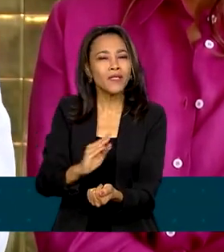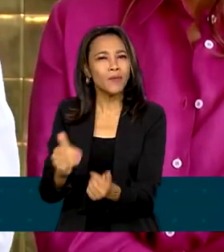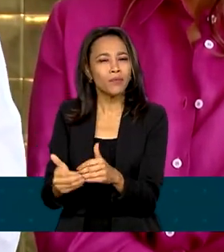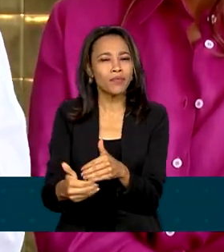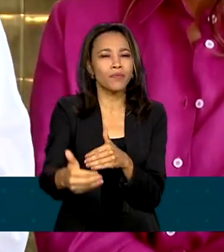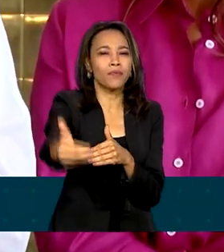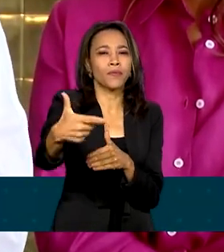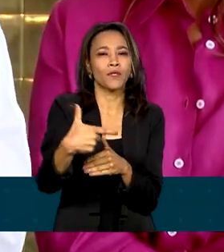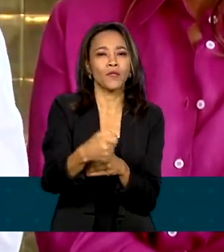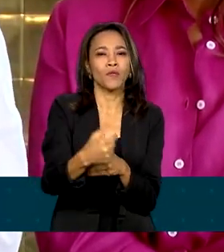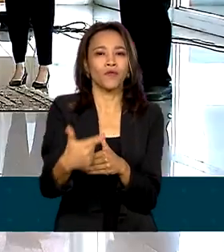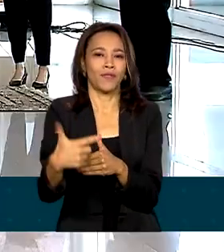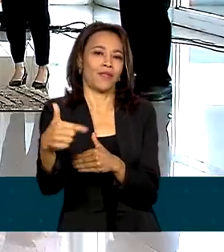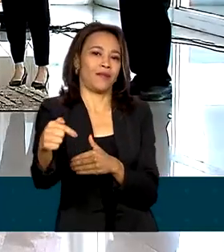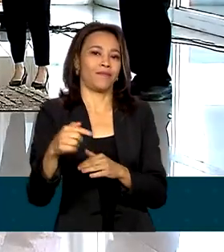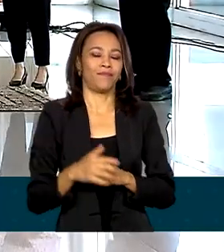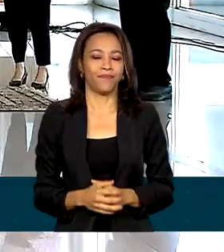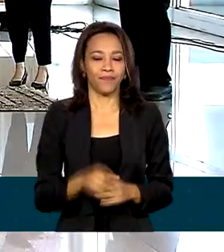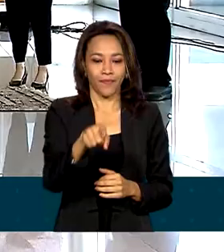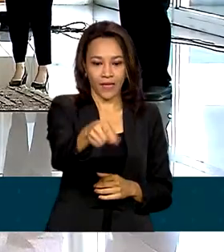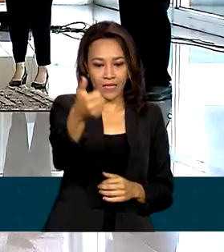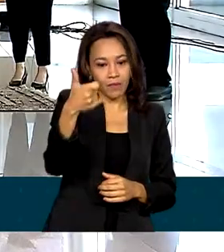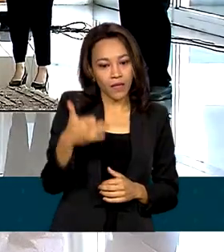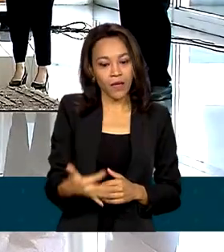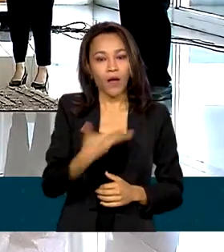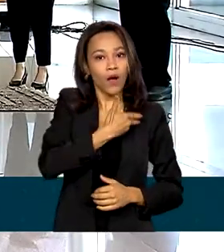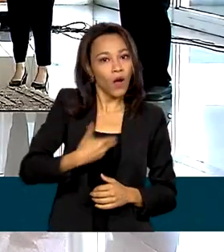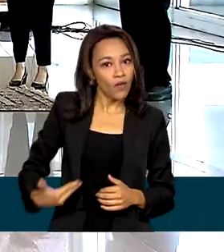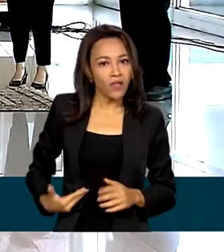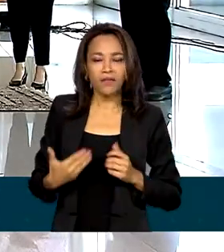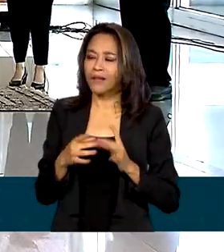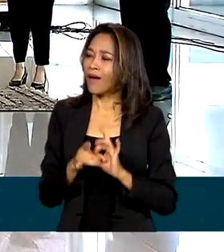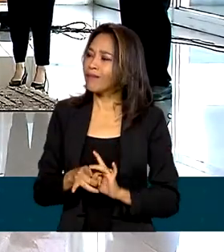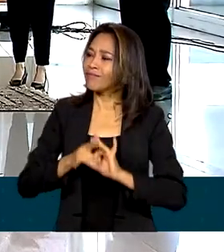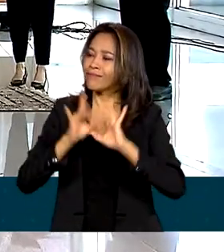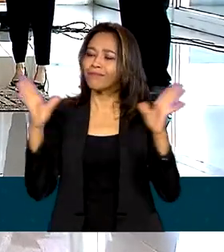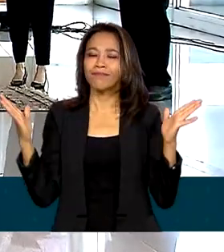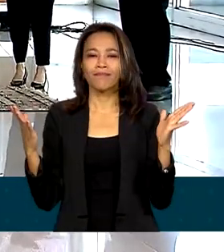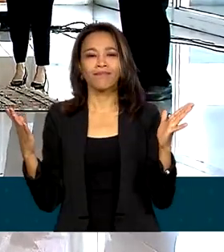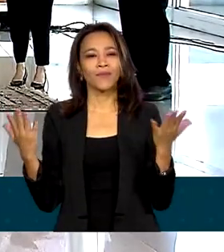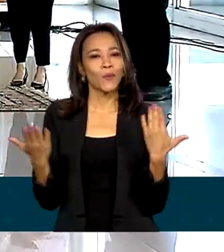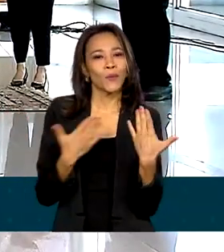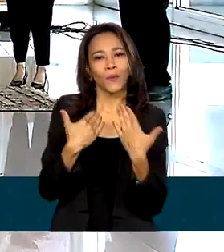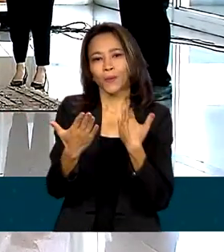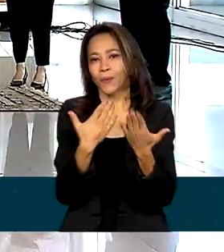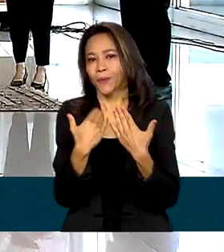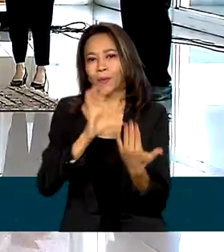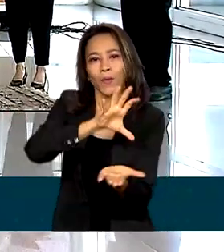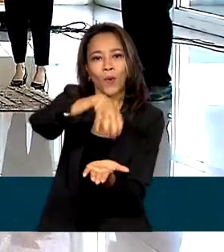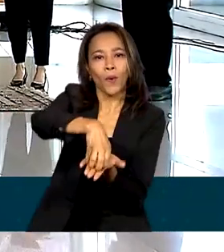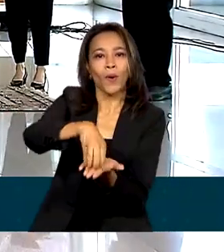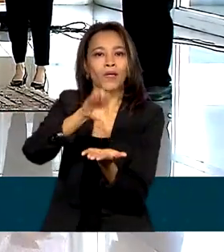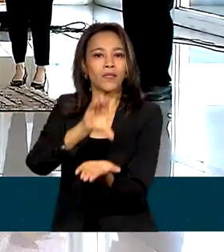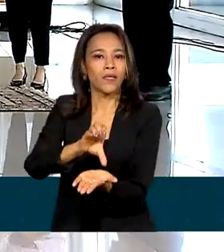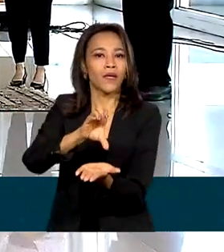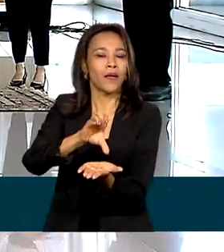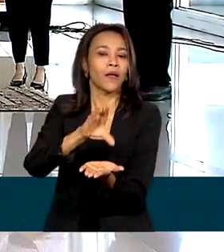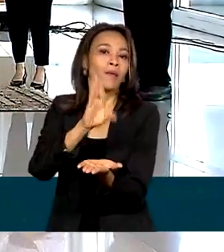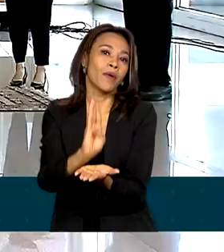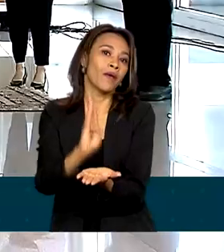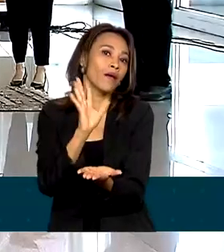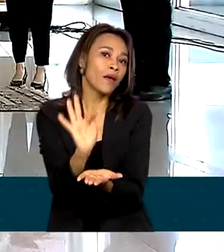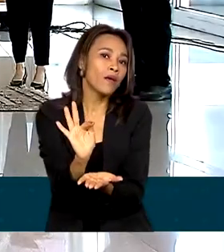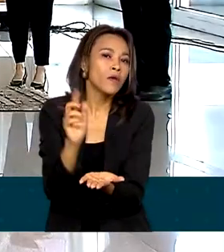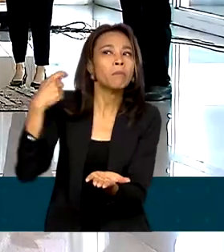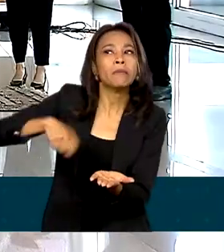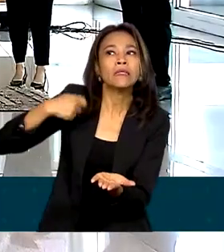O governo estará à disposição da CBF para fazer o que for